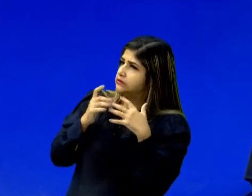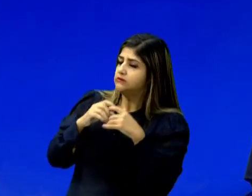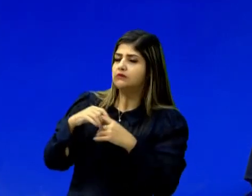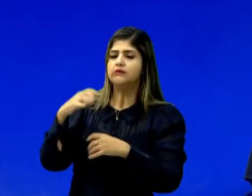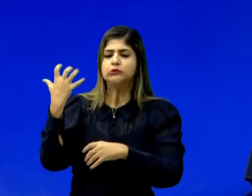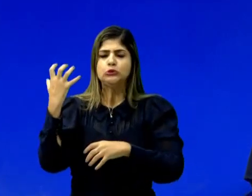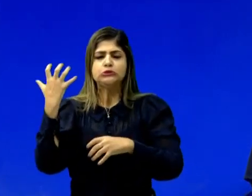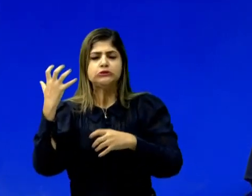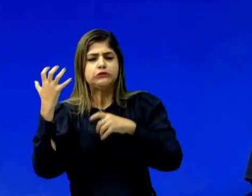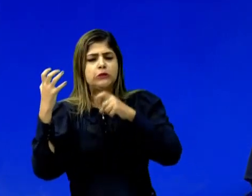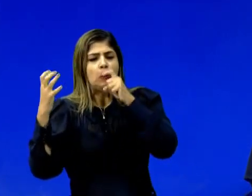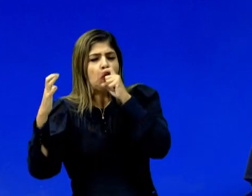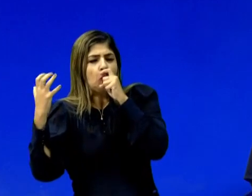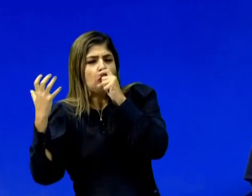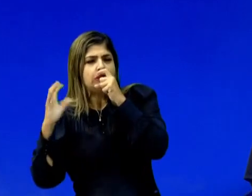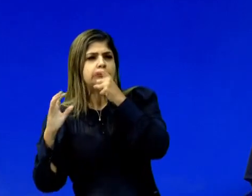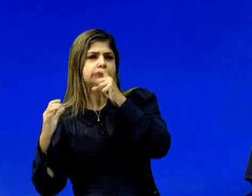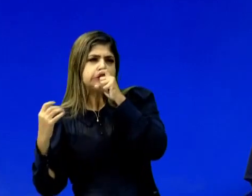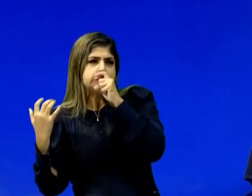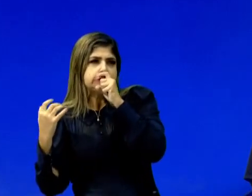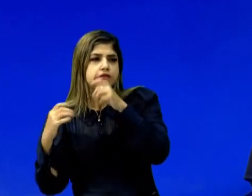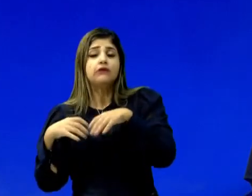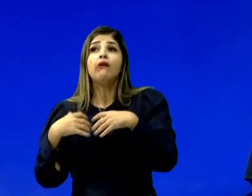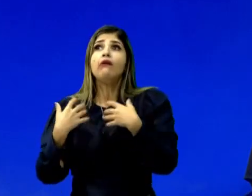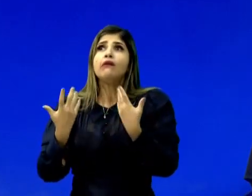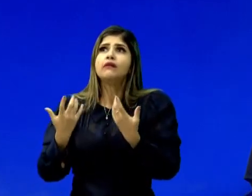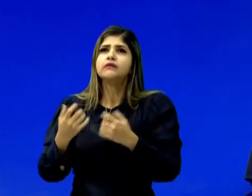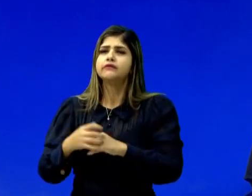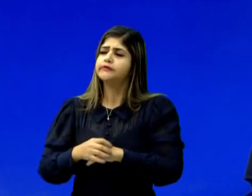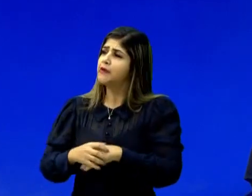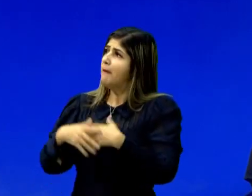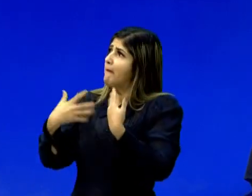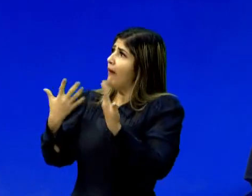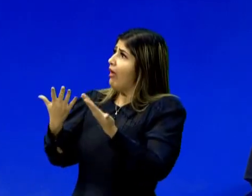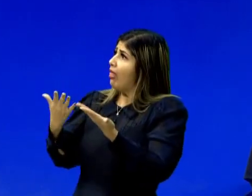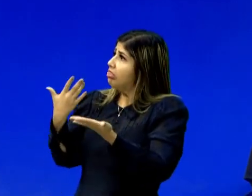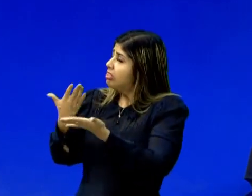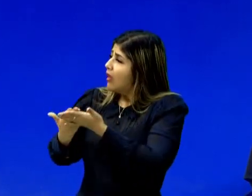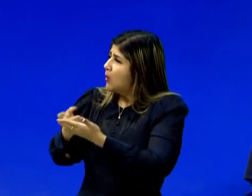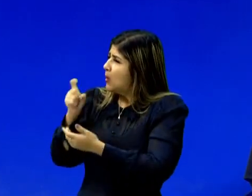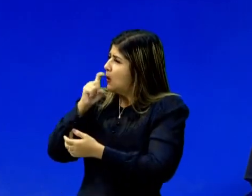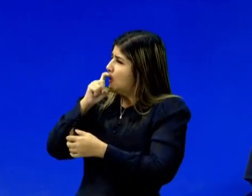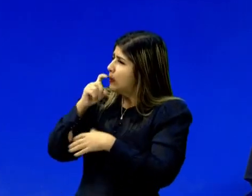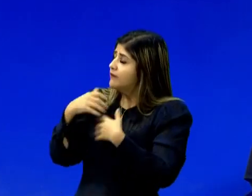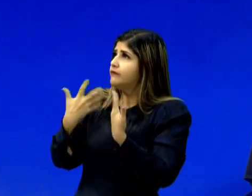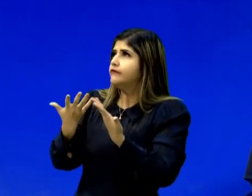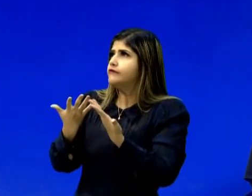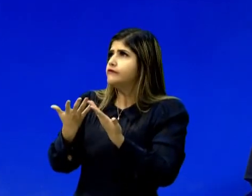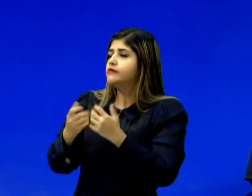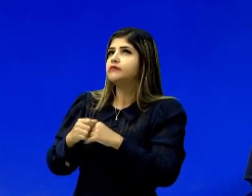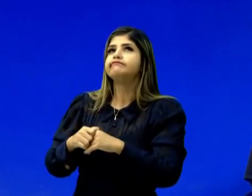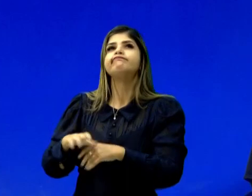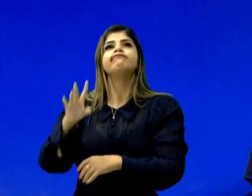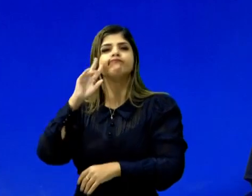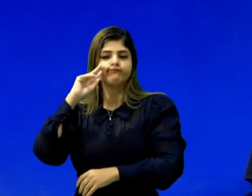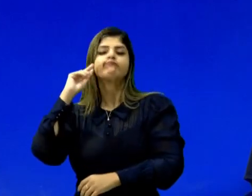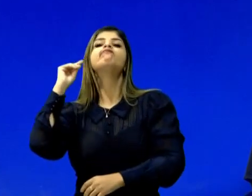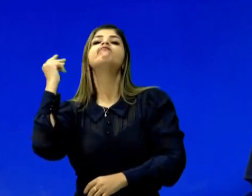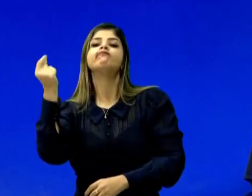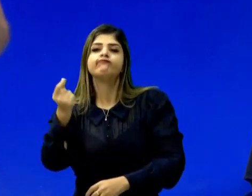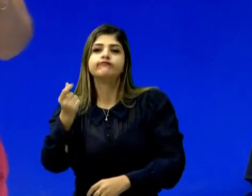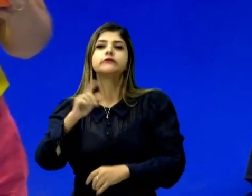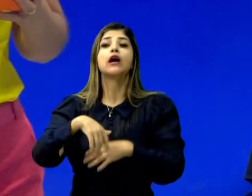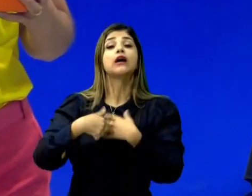Frio, muito frio. Ainda com frio, Margarida. Hum, já sei. Tive uma ideia.